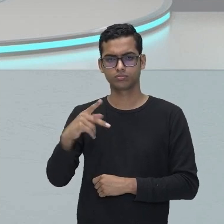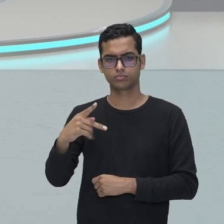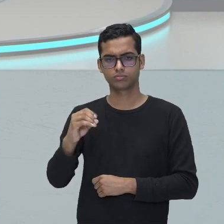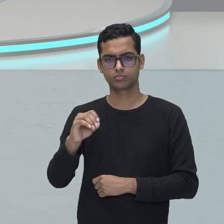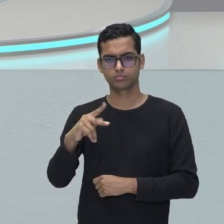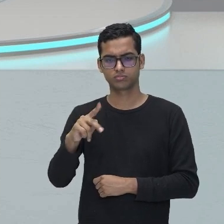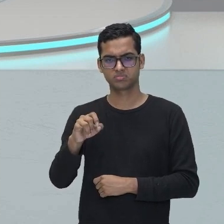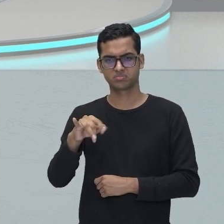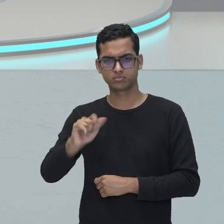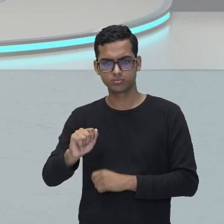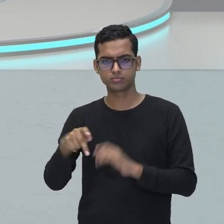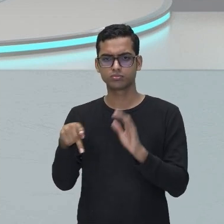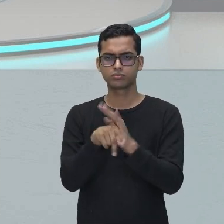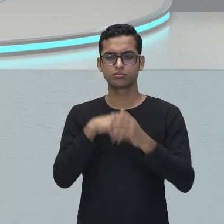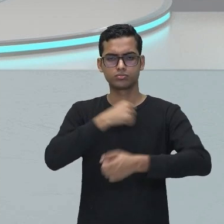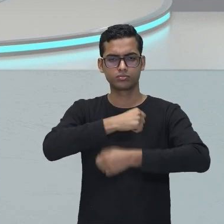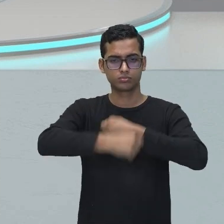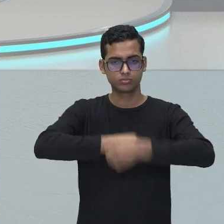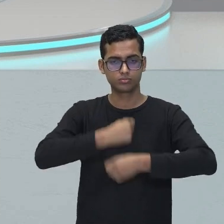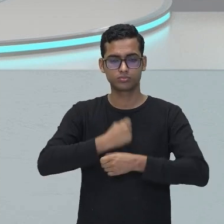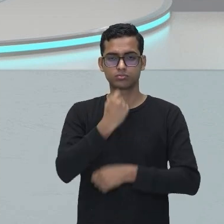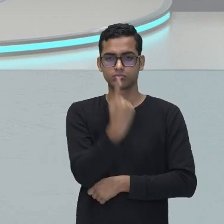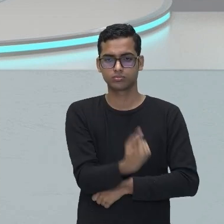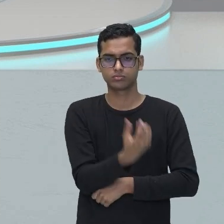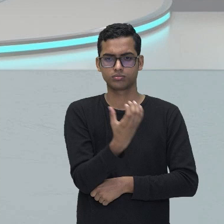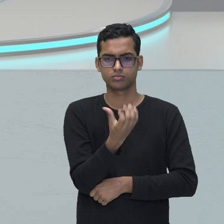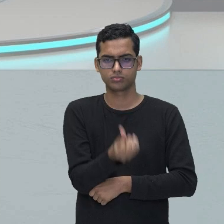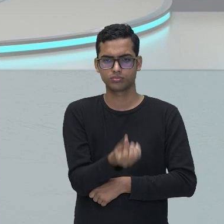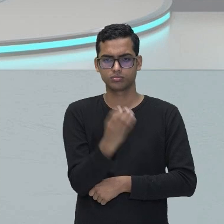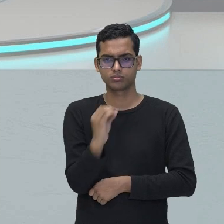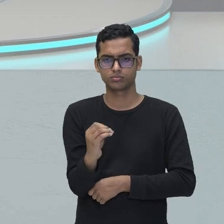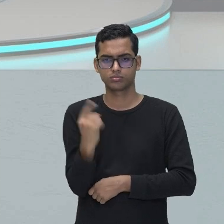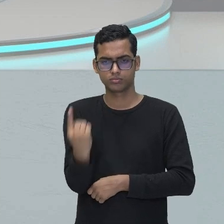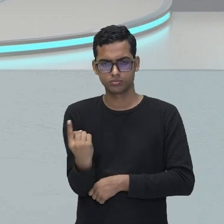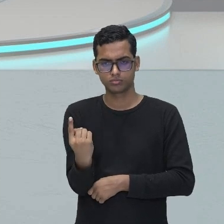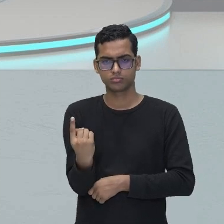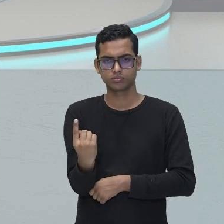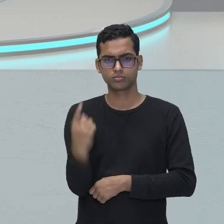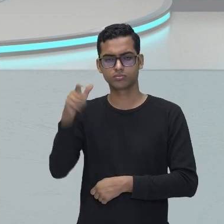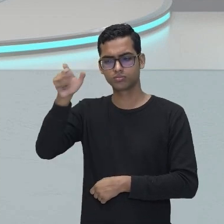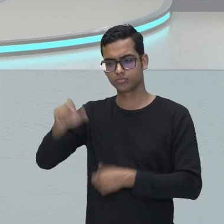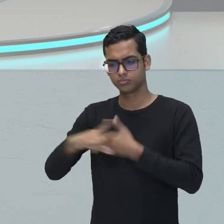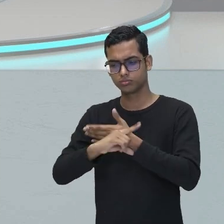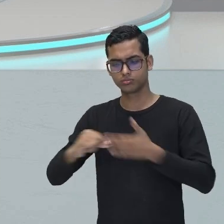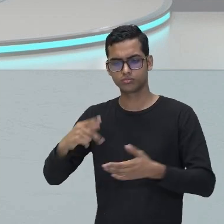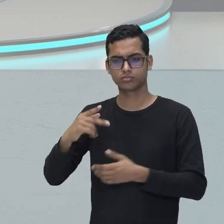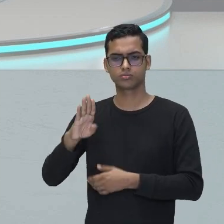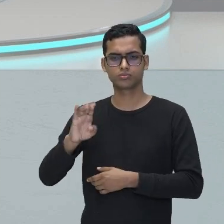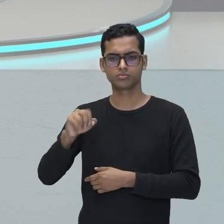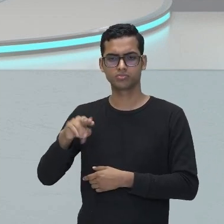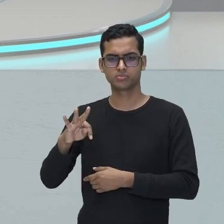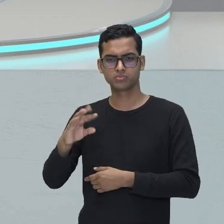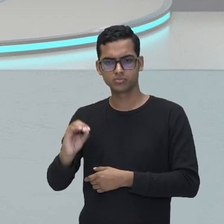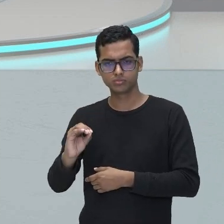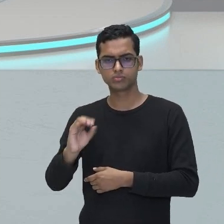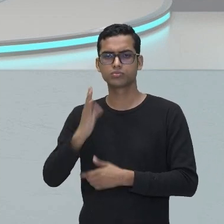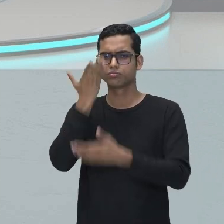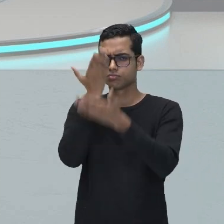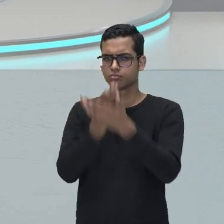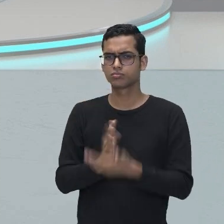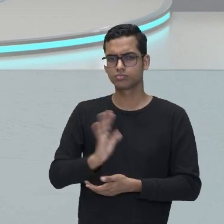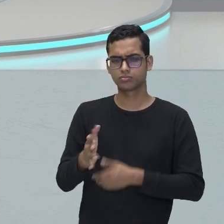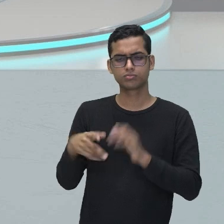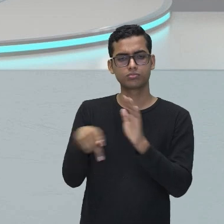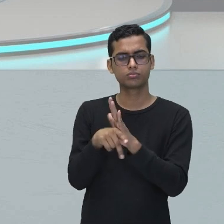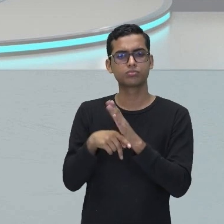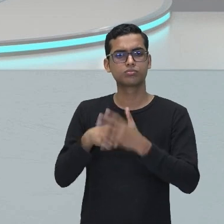Bento Teixeira. Esse poema, ele é um poema épico, e nós já estudamos o que é um poema épico, né? É